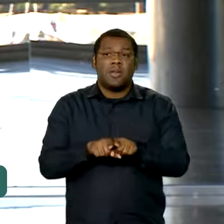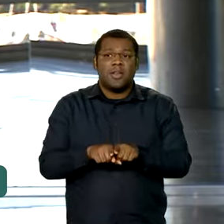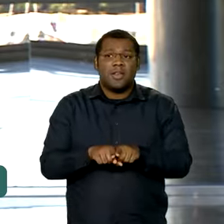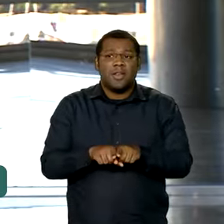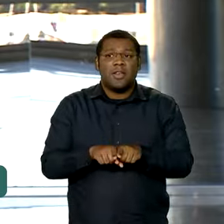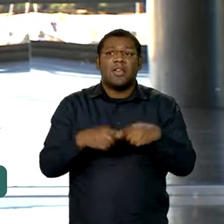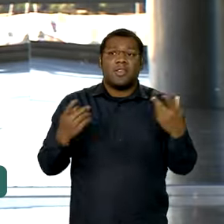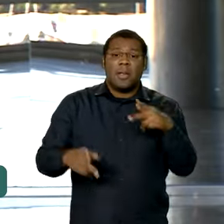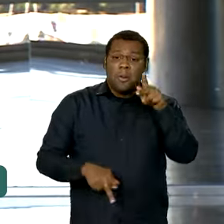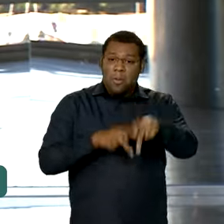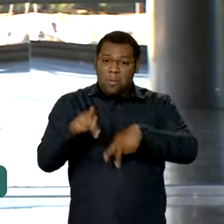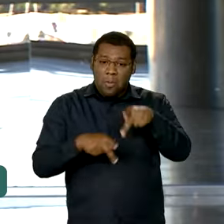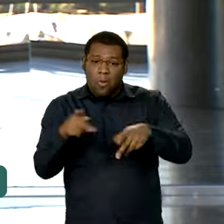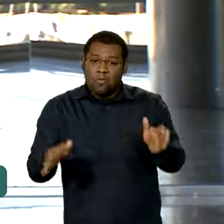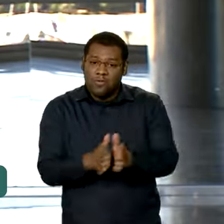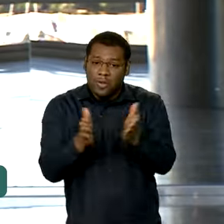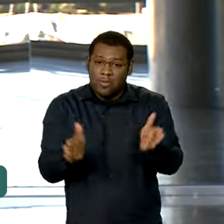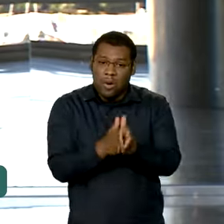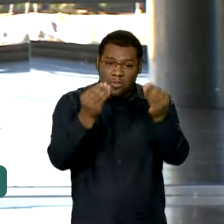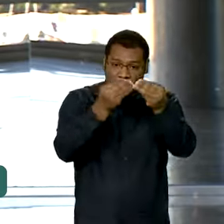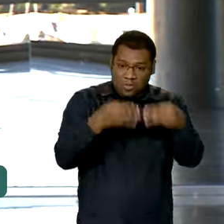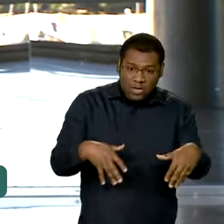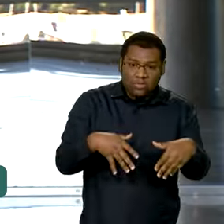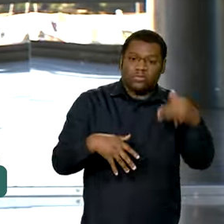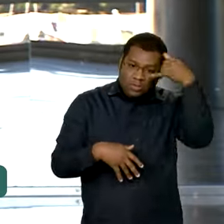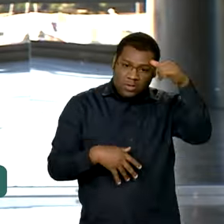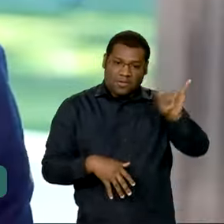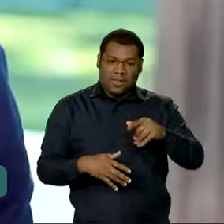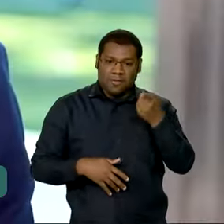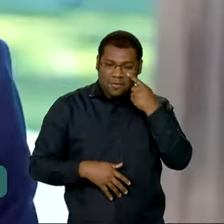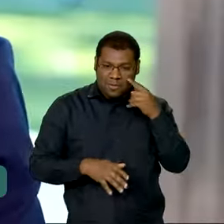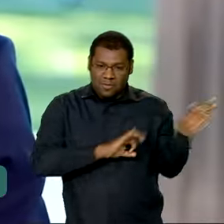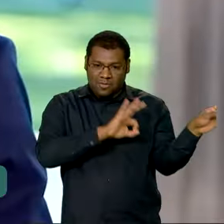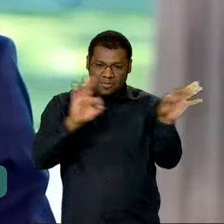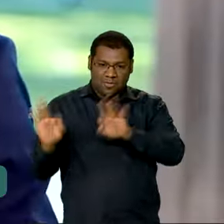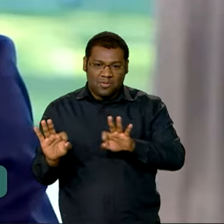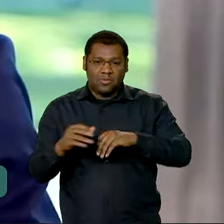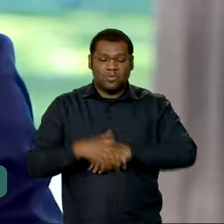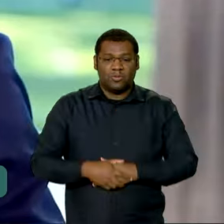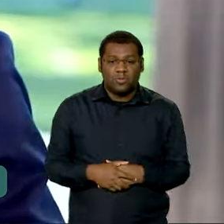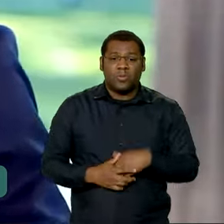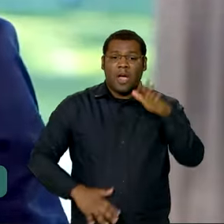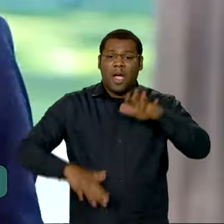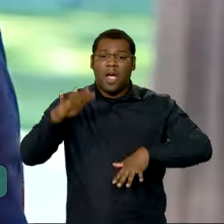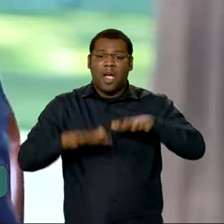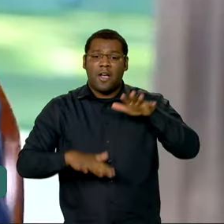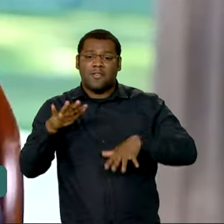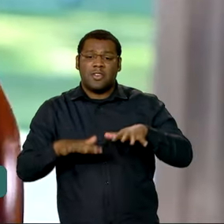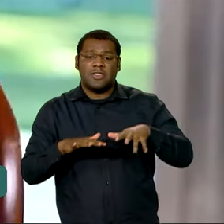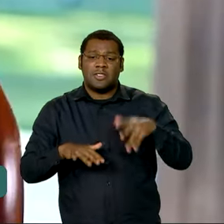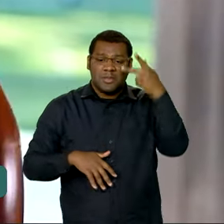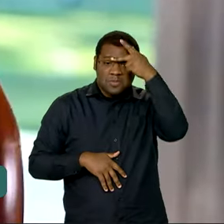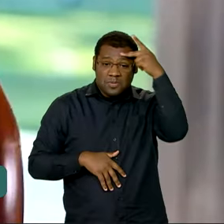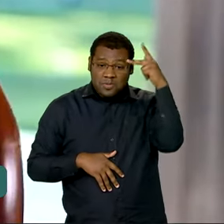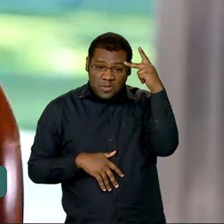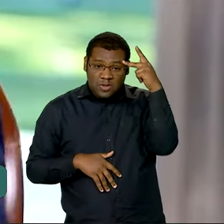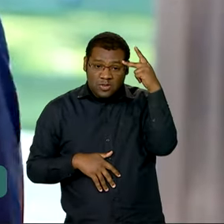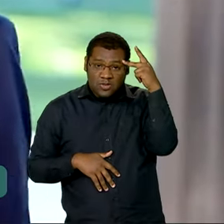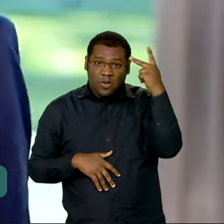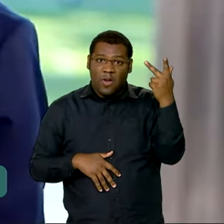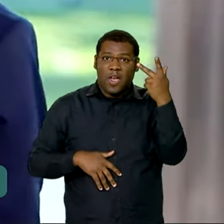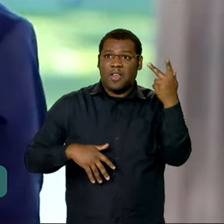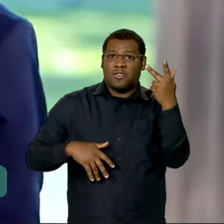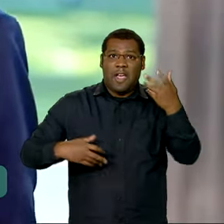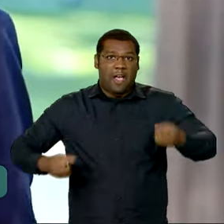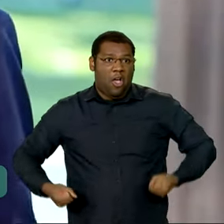das pessoas mais carentes, mais humildes. Vamos assistir. De vez em quando, as pessoas jogam a responsabilidade dos gastos